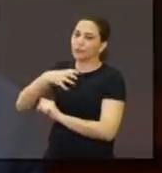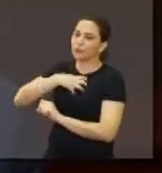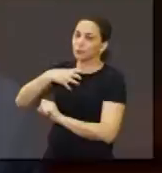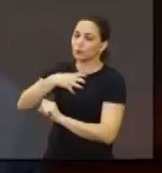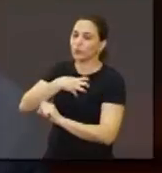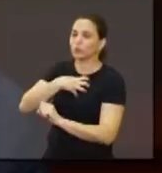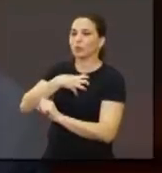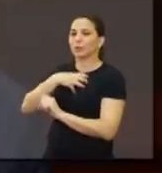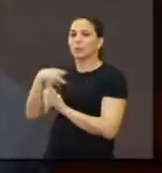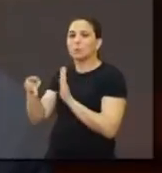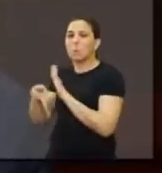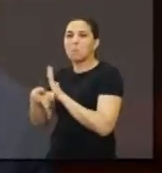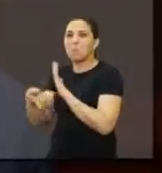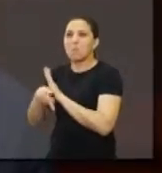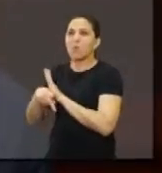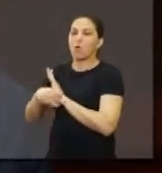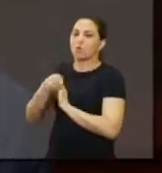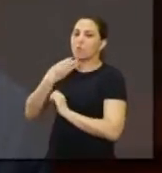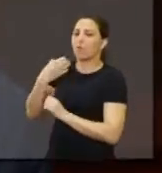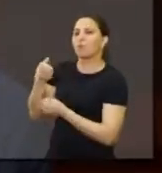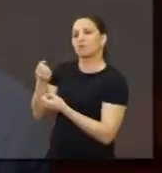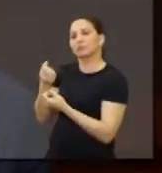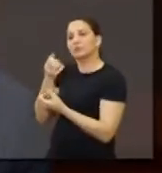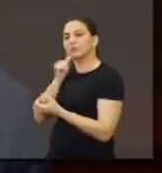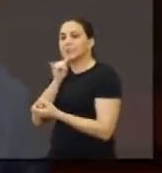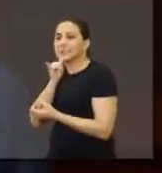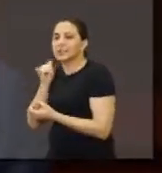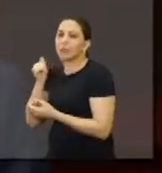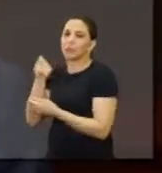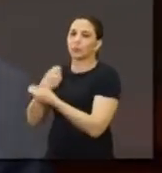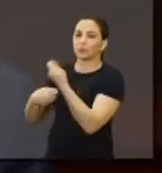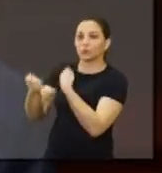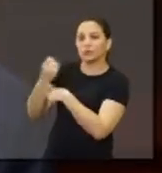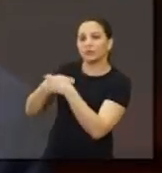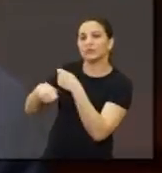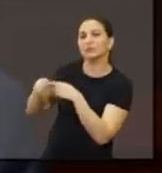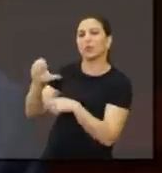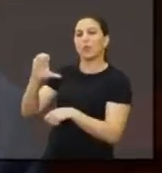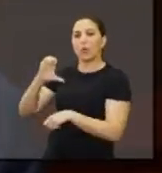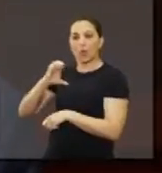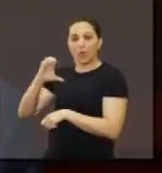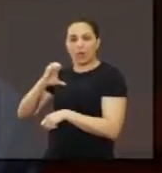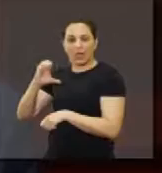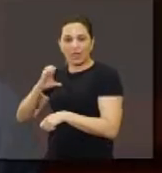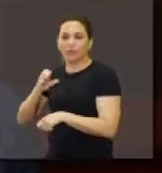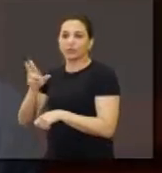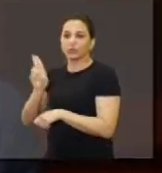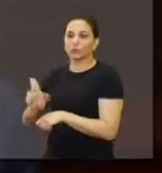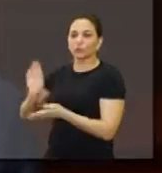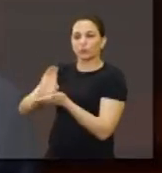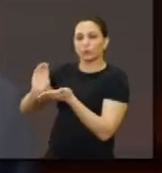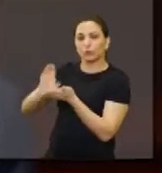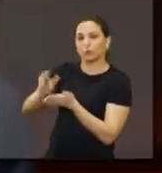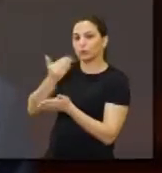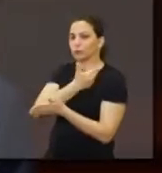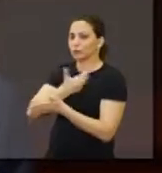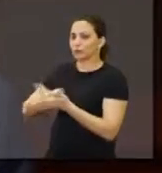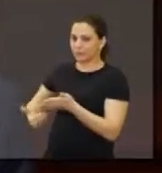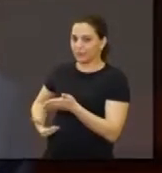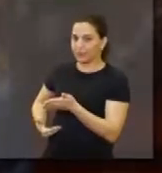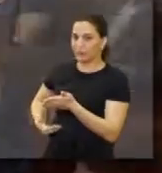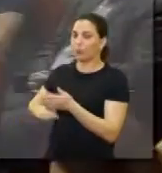no Brasil, um exemplo de boas administrações e de correção ética na gestão dos recursos públicos. E neste